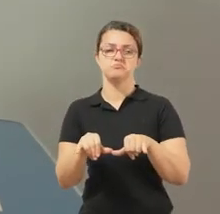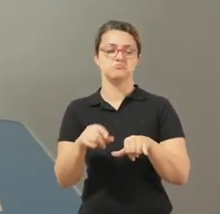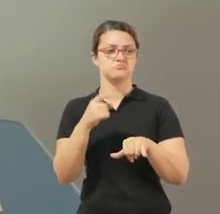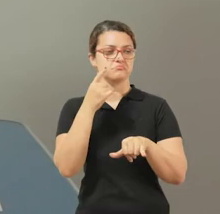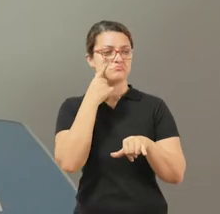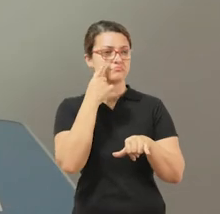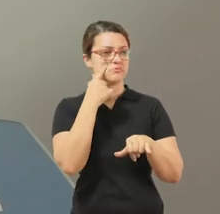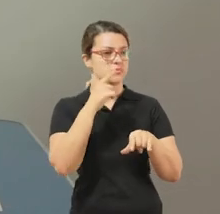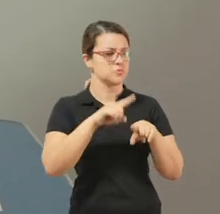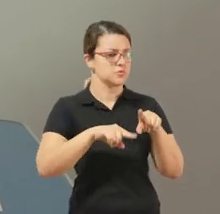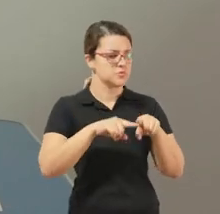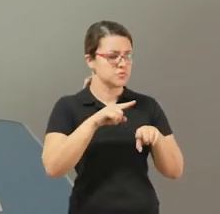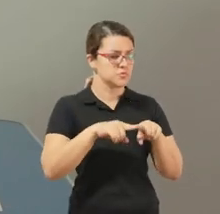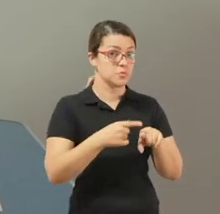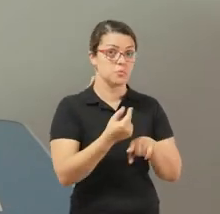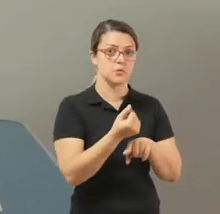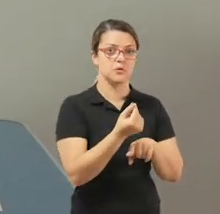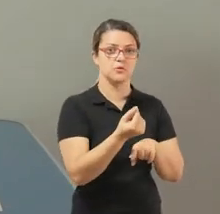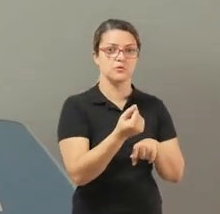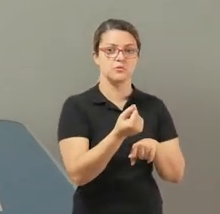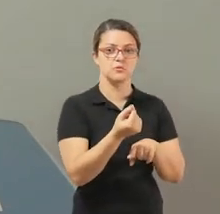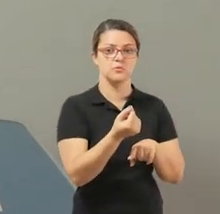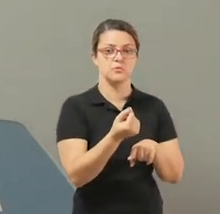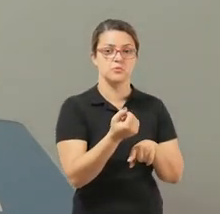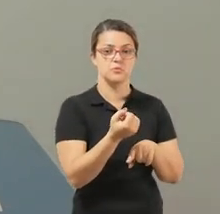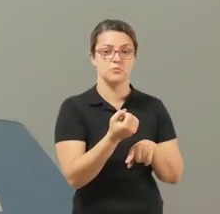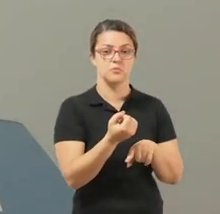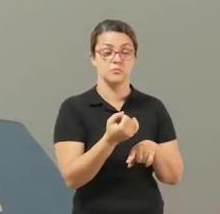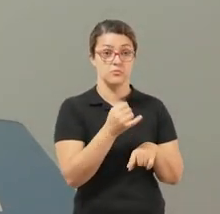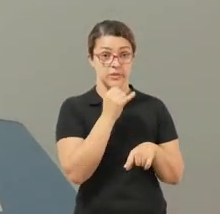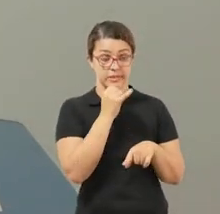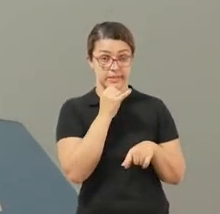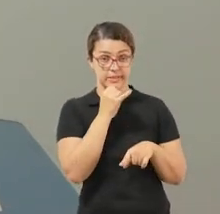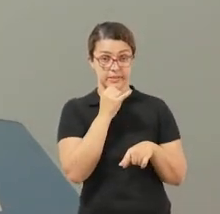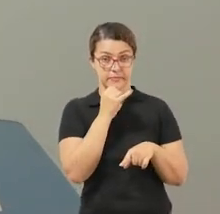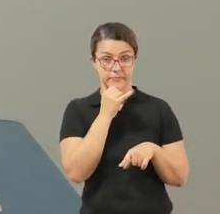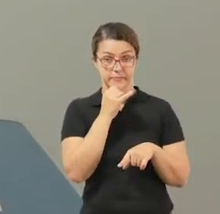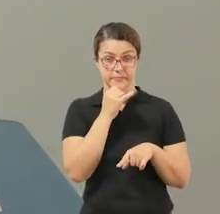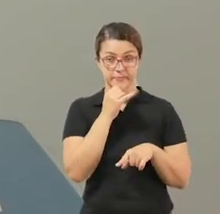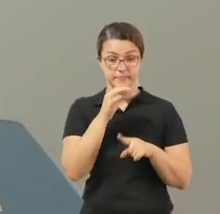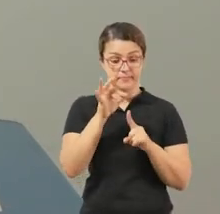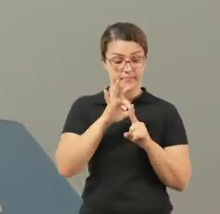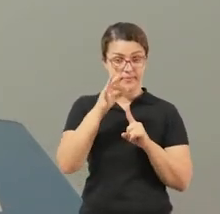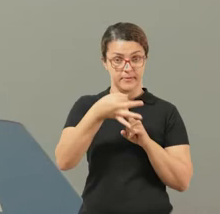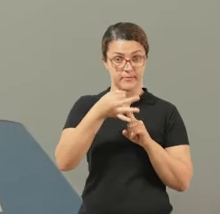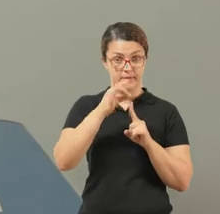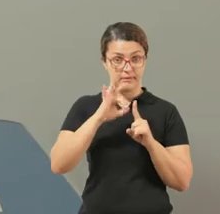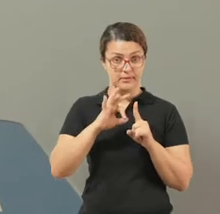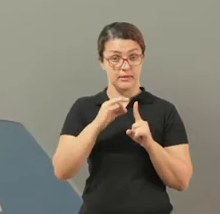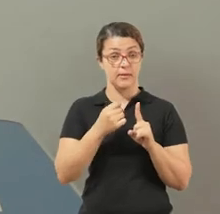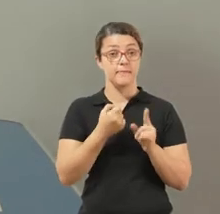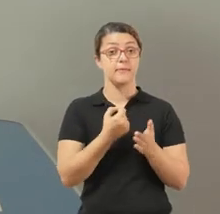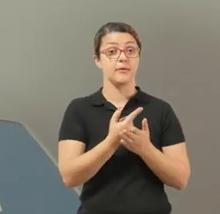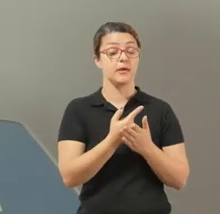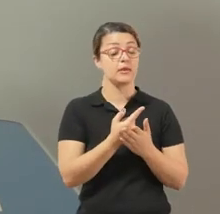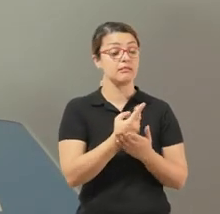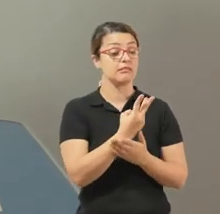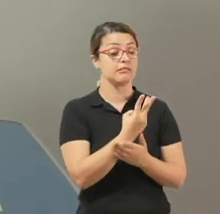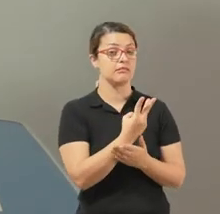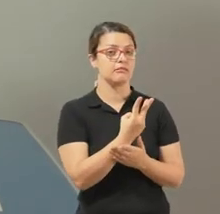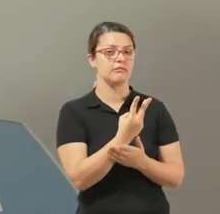com os preços dos produtos, os valores. Por exemplo, este cacho de banana está custando R$